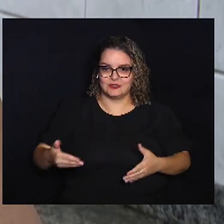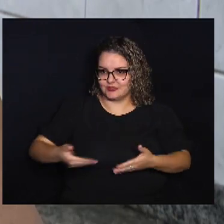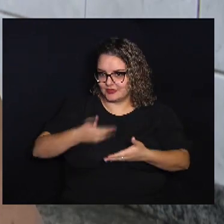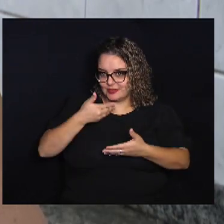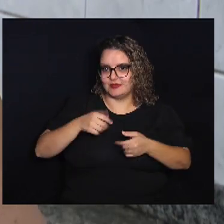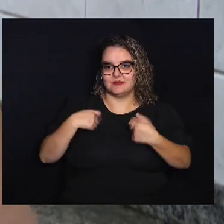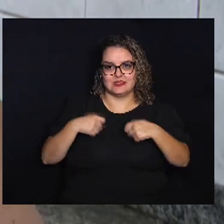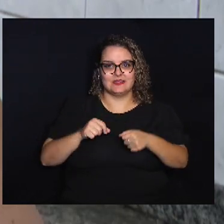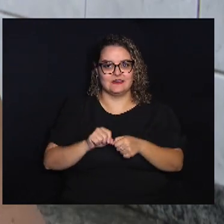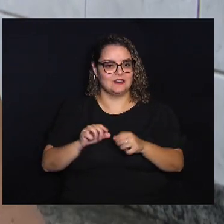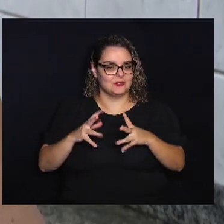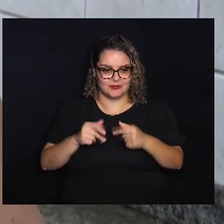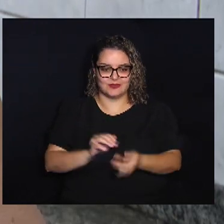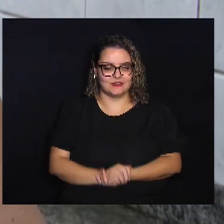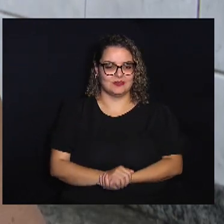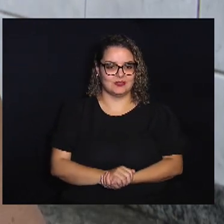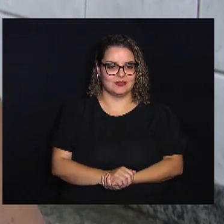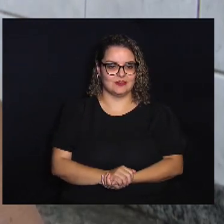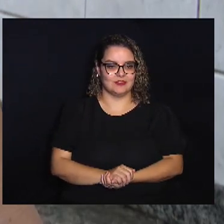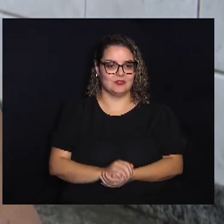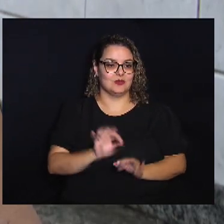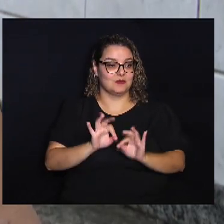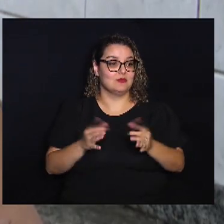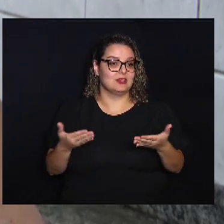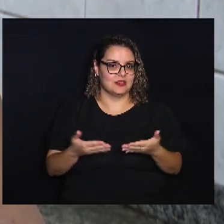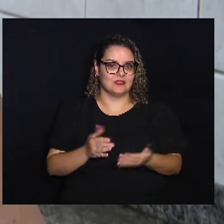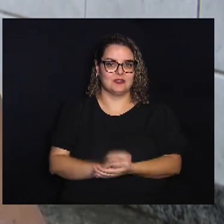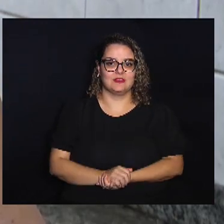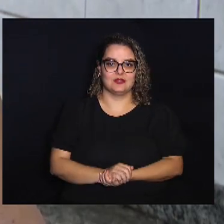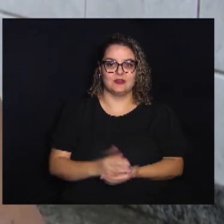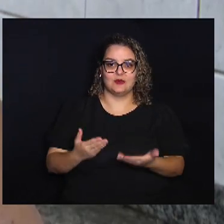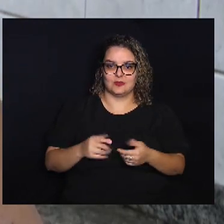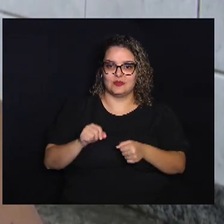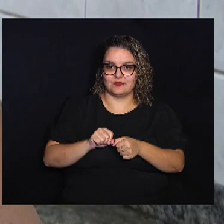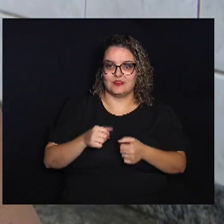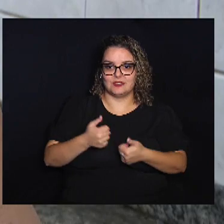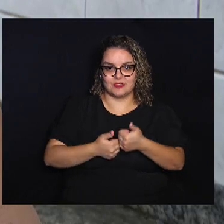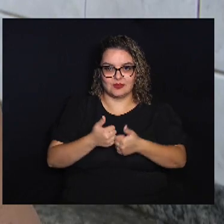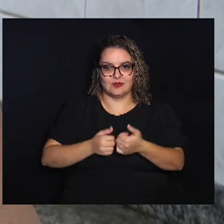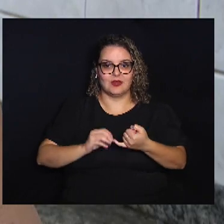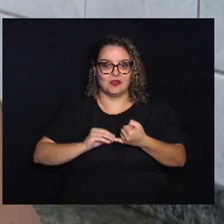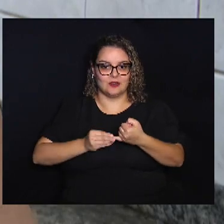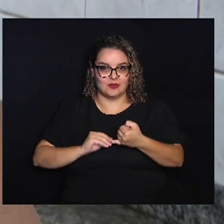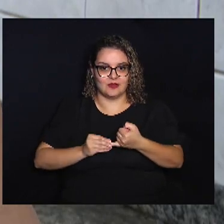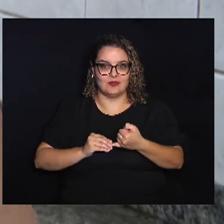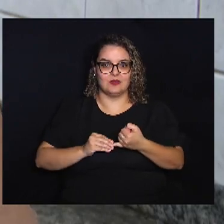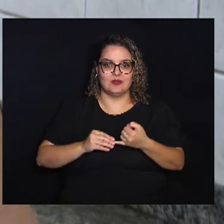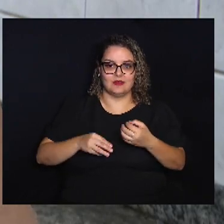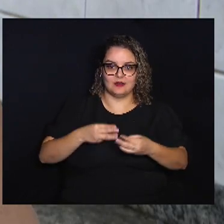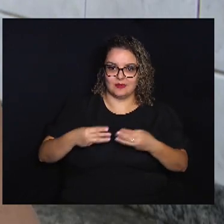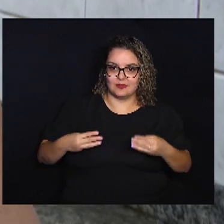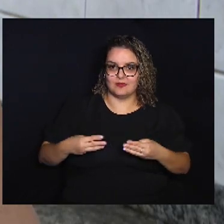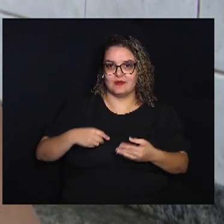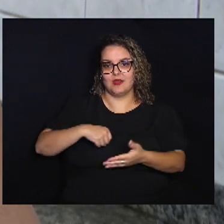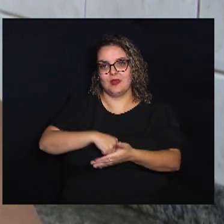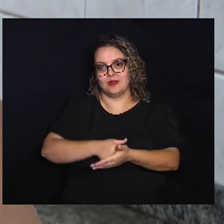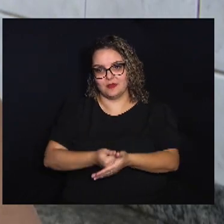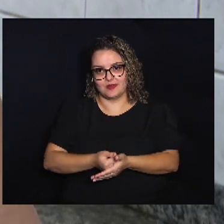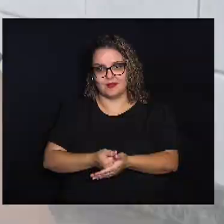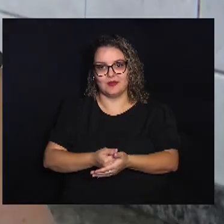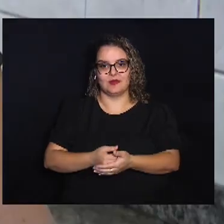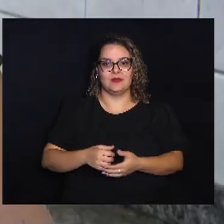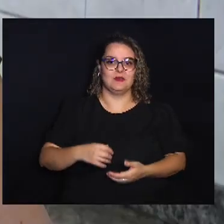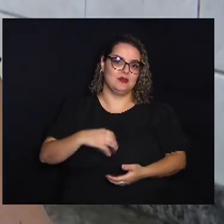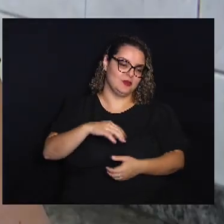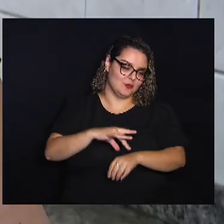precisar eu faço, faz tudo O que vocês prepararam hoje? Hoje a fez arroz, feijão Fez um macarrão alho E uma carne moída com